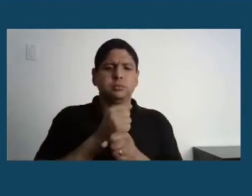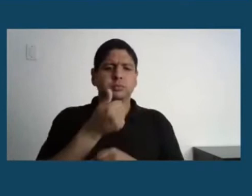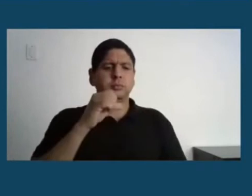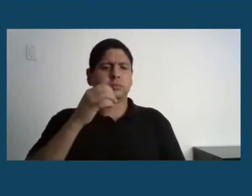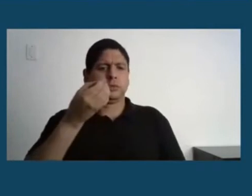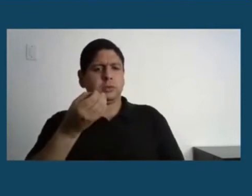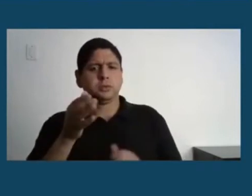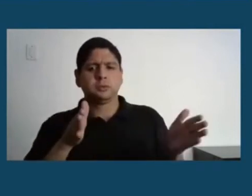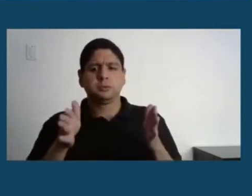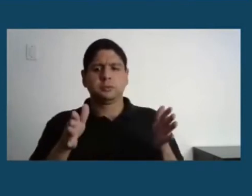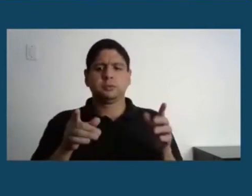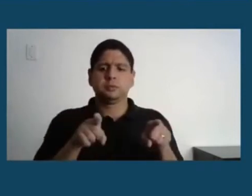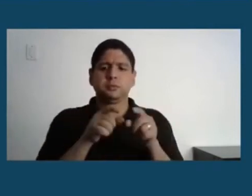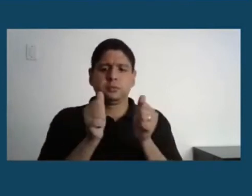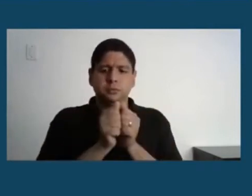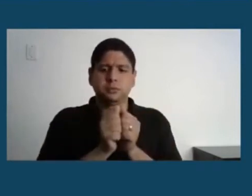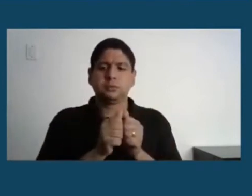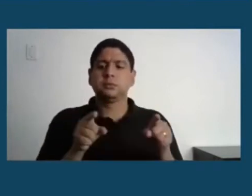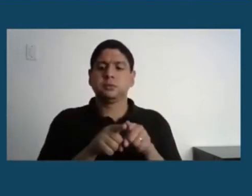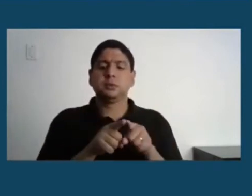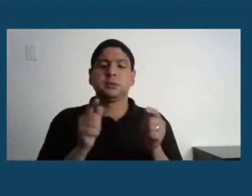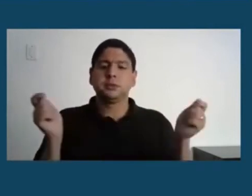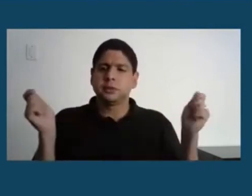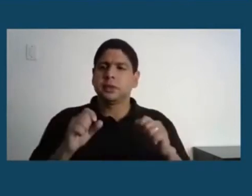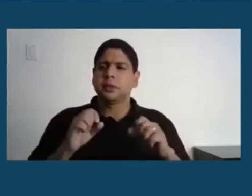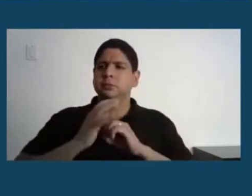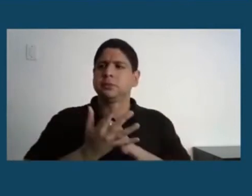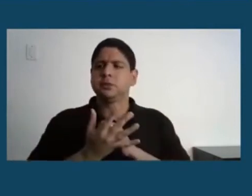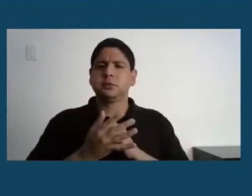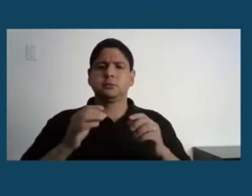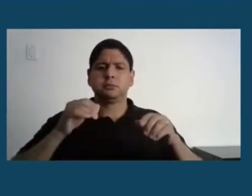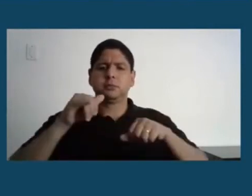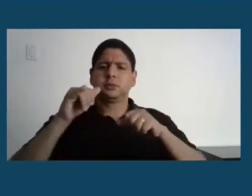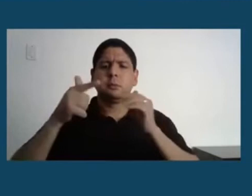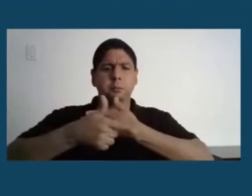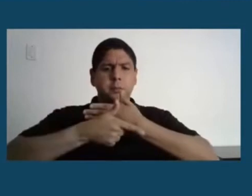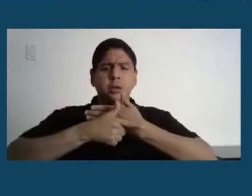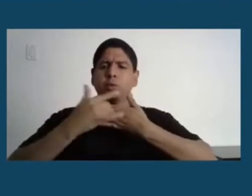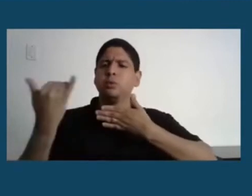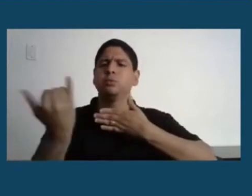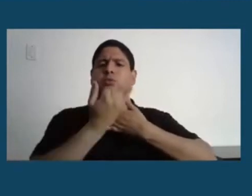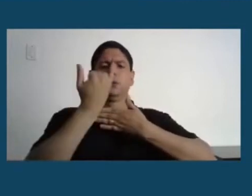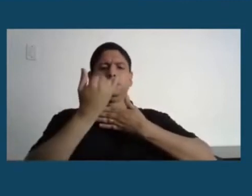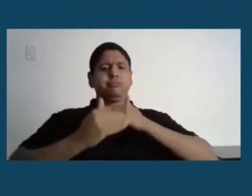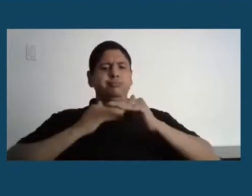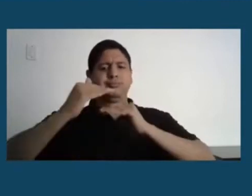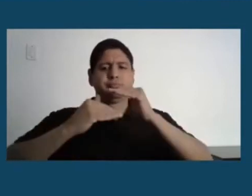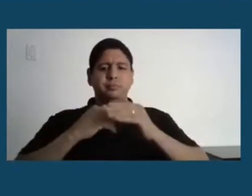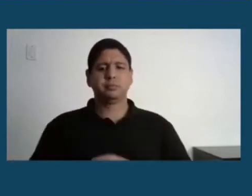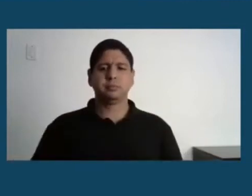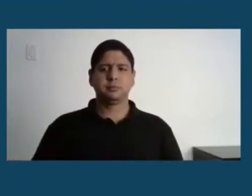e que agora poderia estar desempenhando um papel ainda mais importante do que já desempenhou. Mas nós também temos